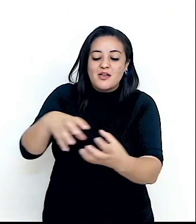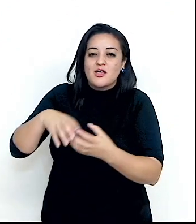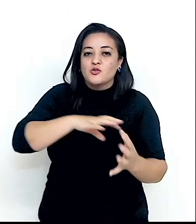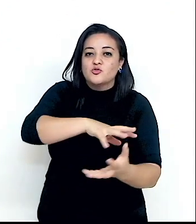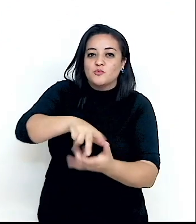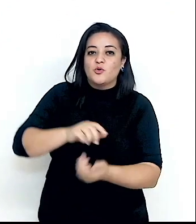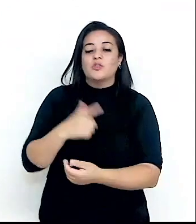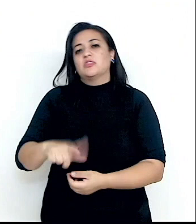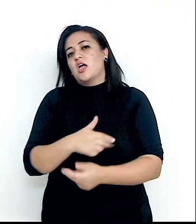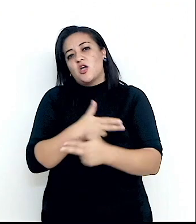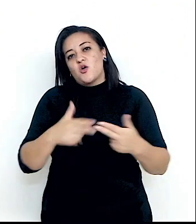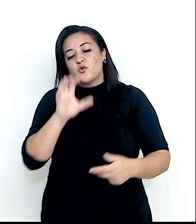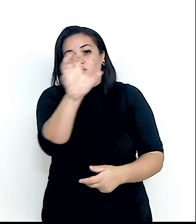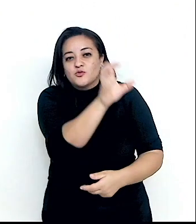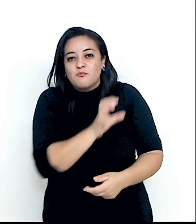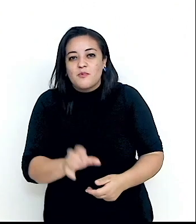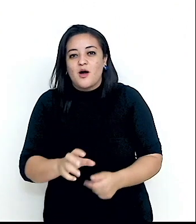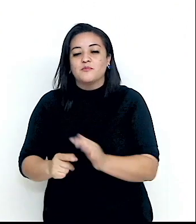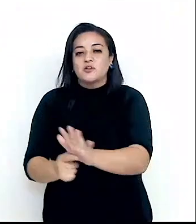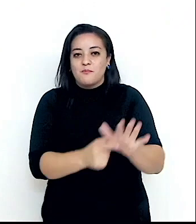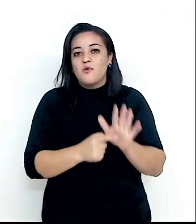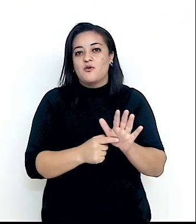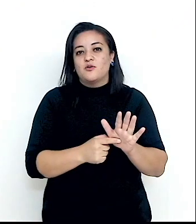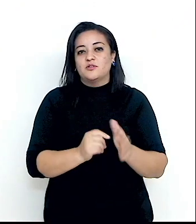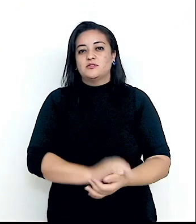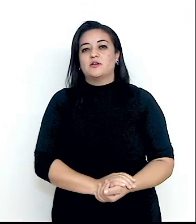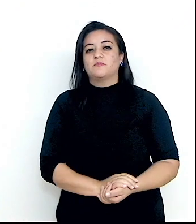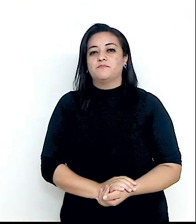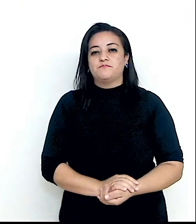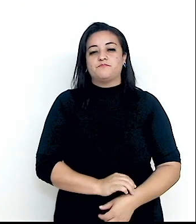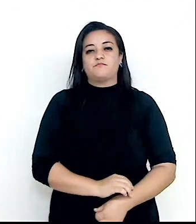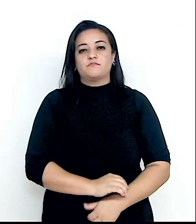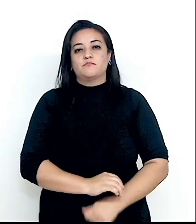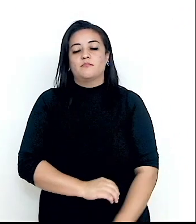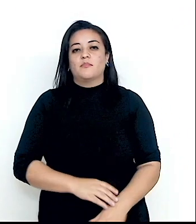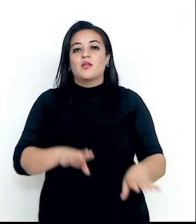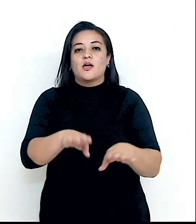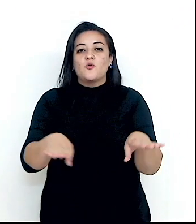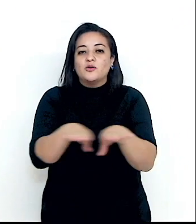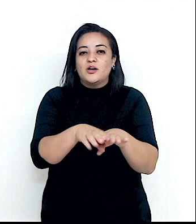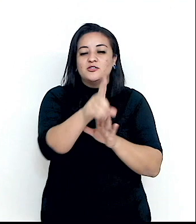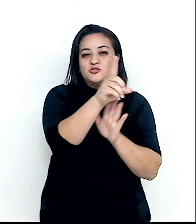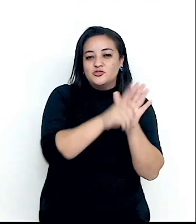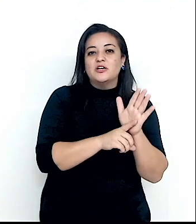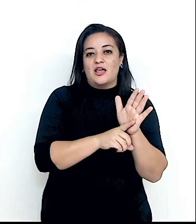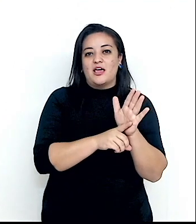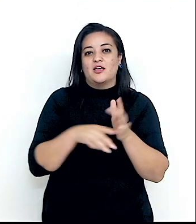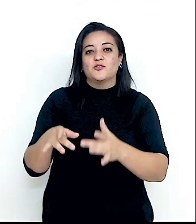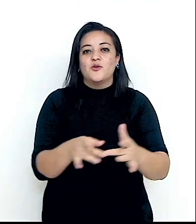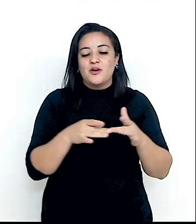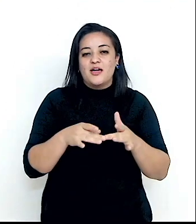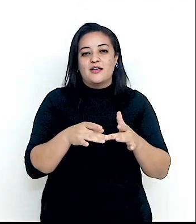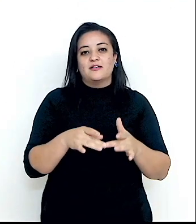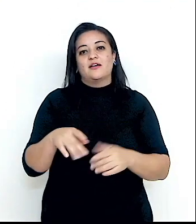mapas mundi, esse mostra os cinco, simbolizando a igualdade de direito entre as nações.